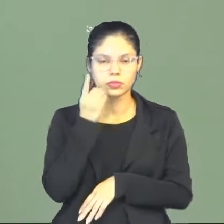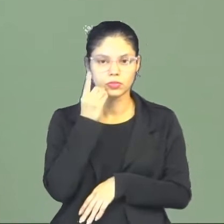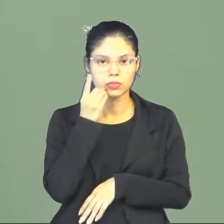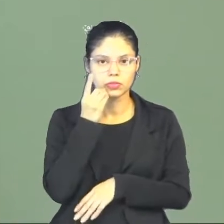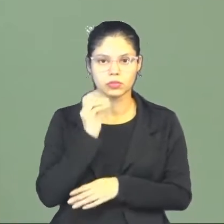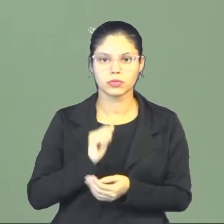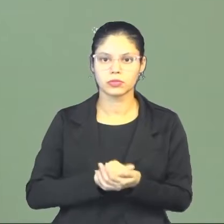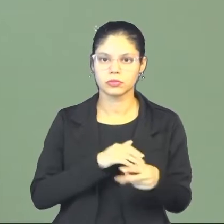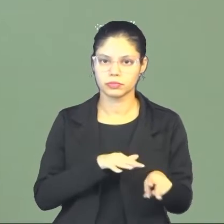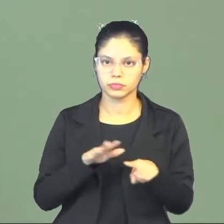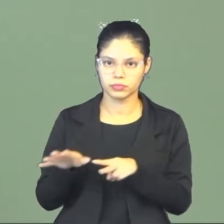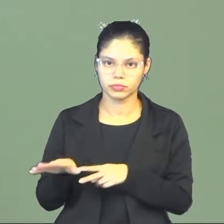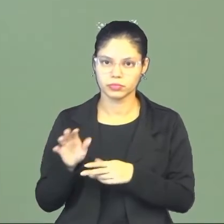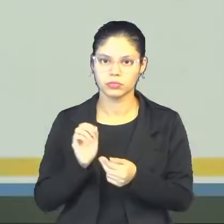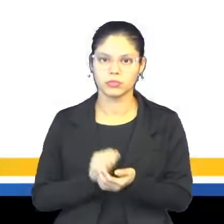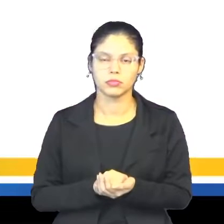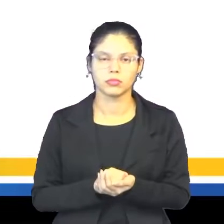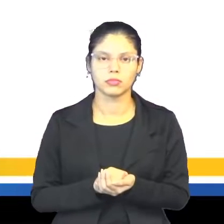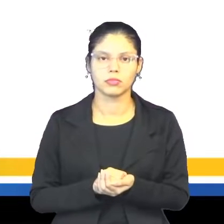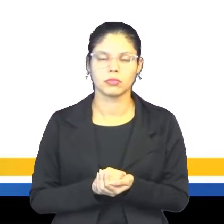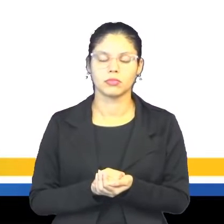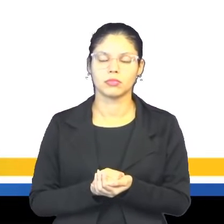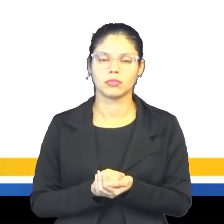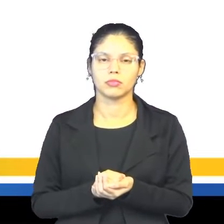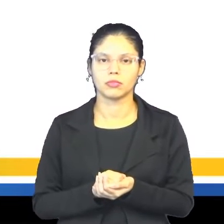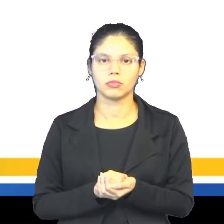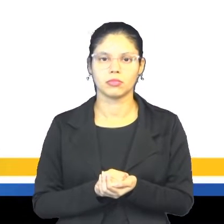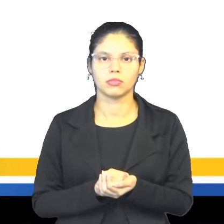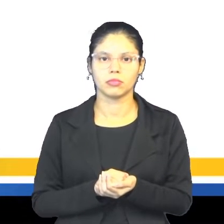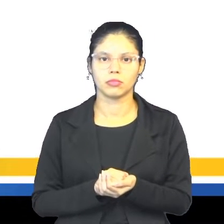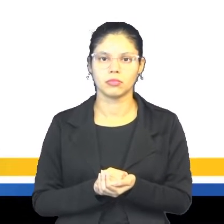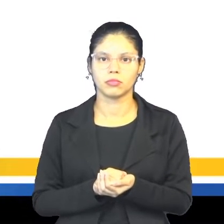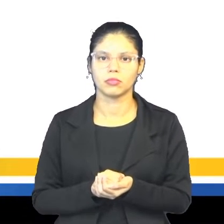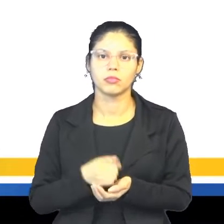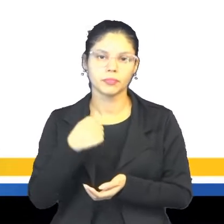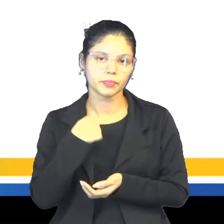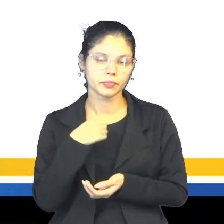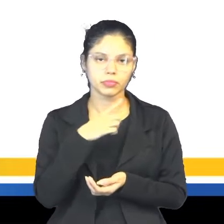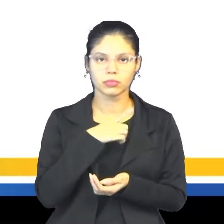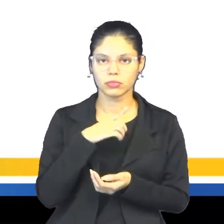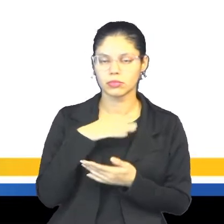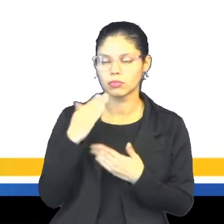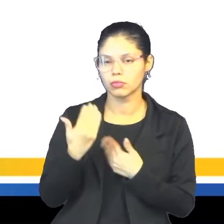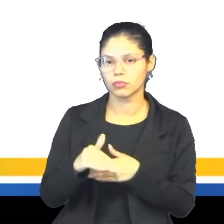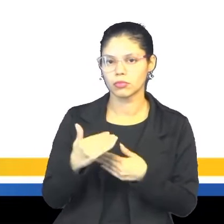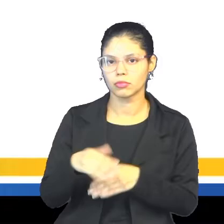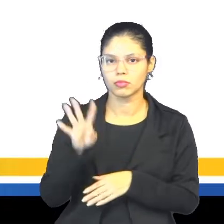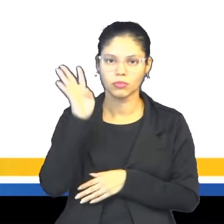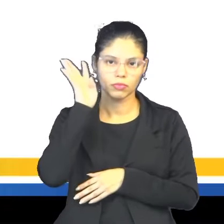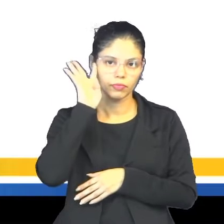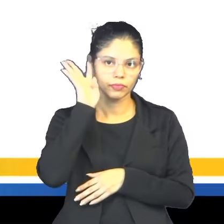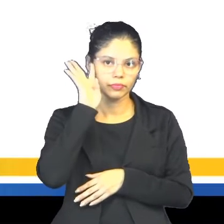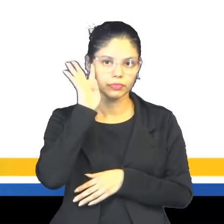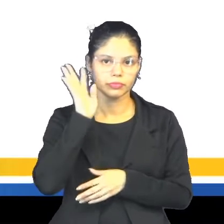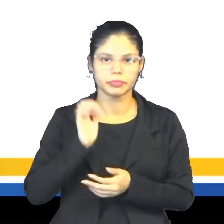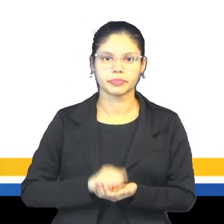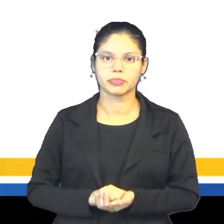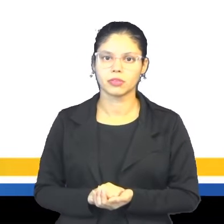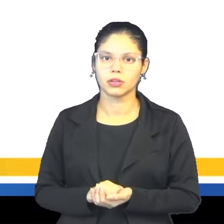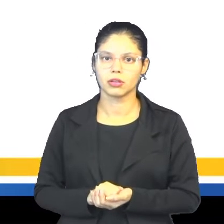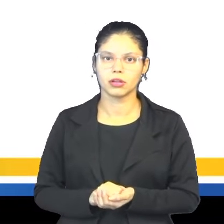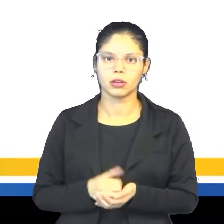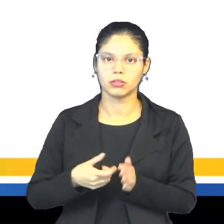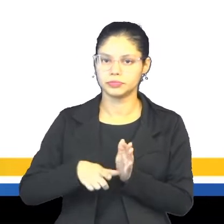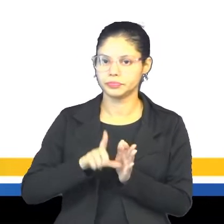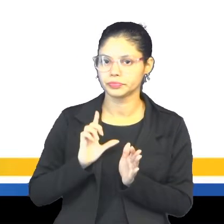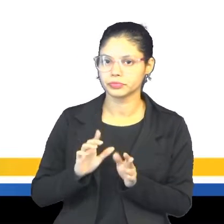primeira, nós temos, I have a test on Wednesday. Eu tenho uma prova na quarta-feira. Lembrando que